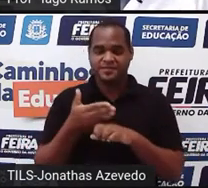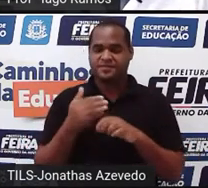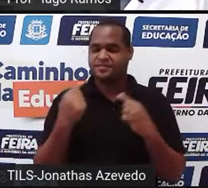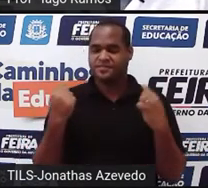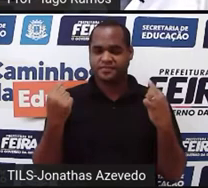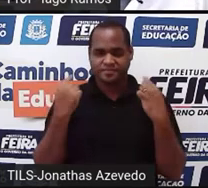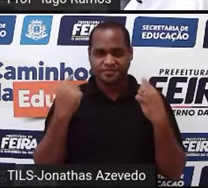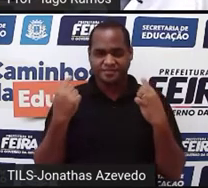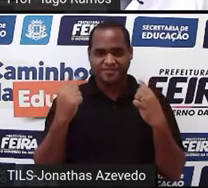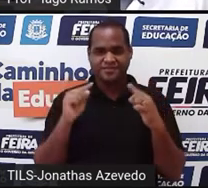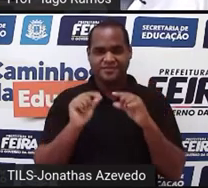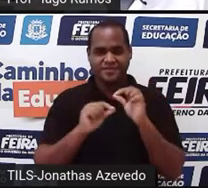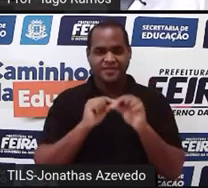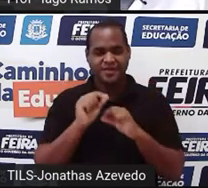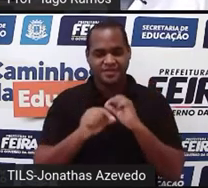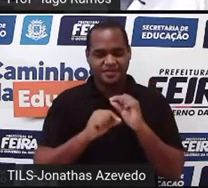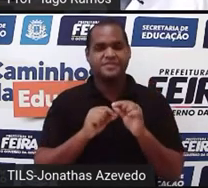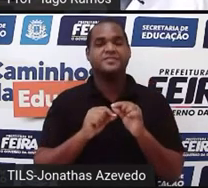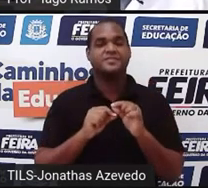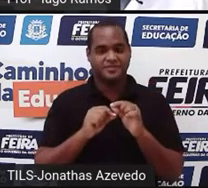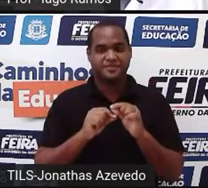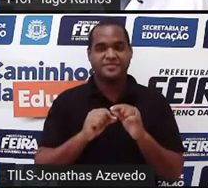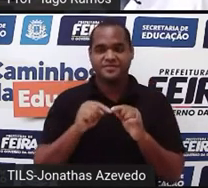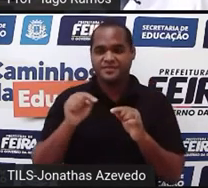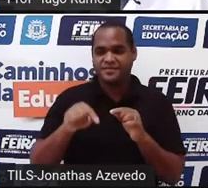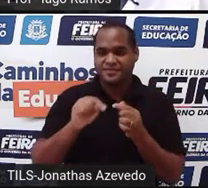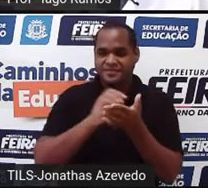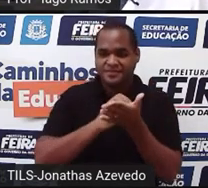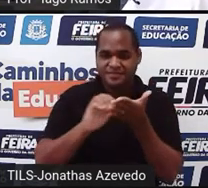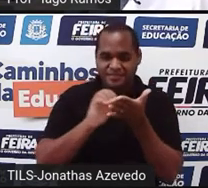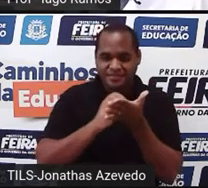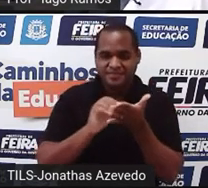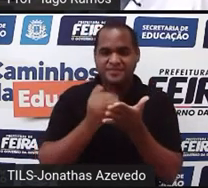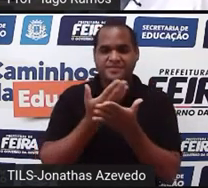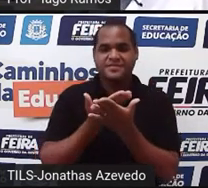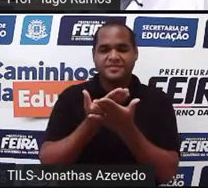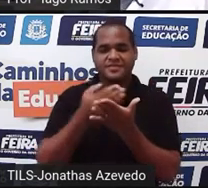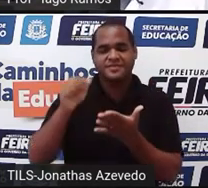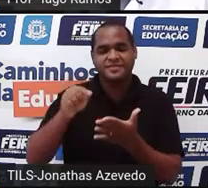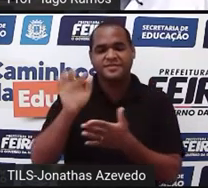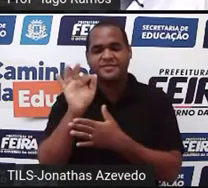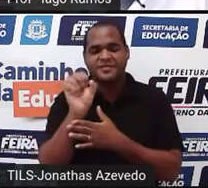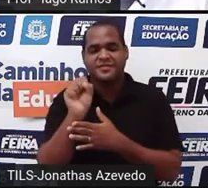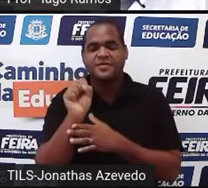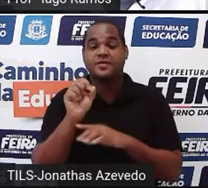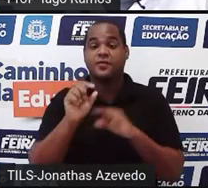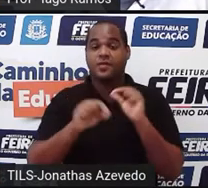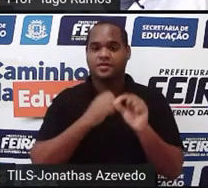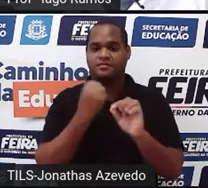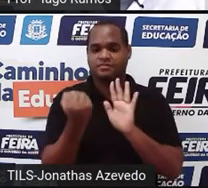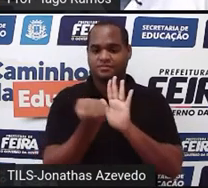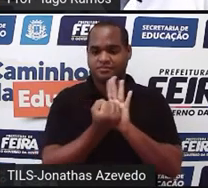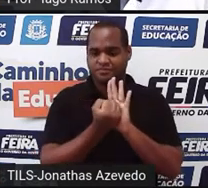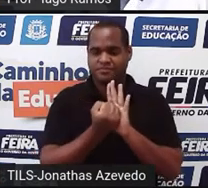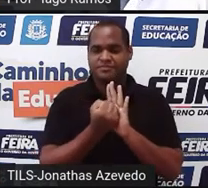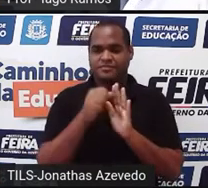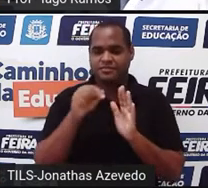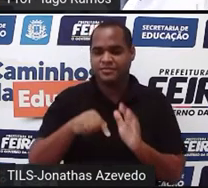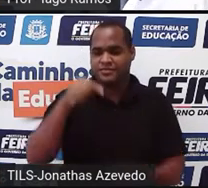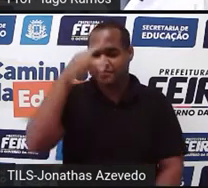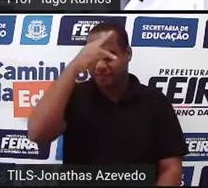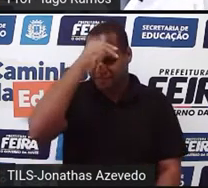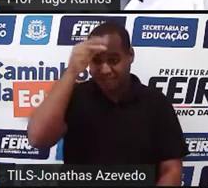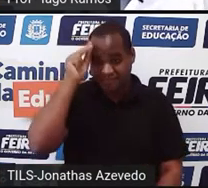como sempre, o cartaz da Secretaria Municipal de Educação de Feira de Santana que tem as logomarcas da